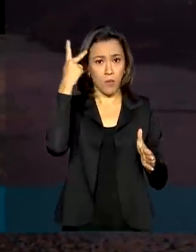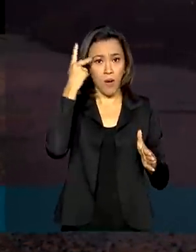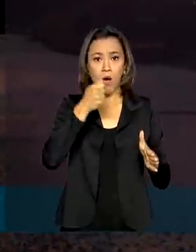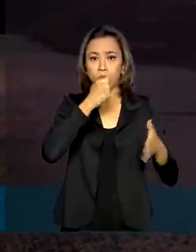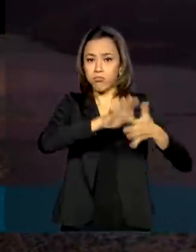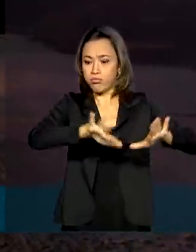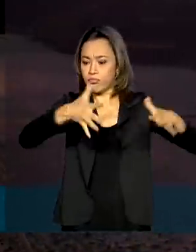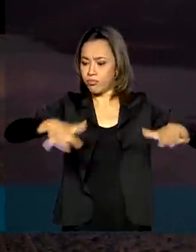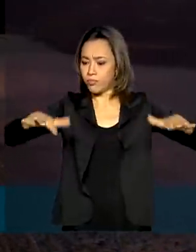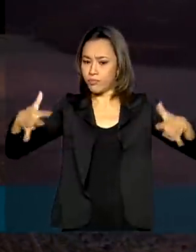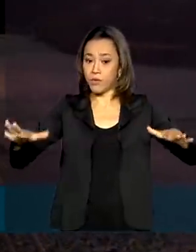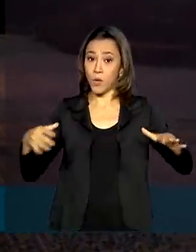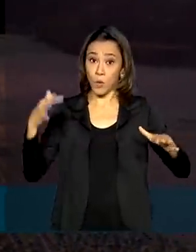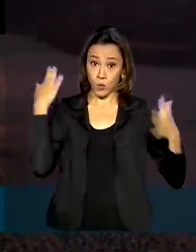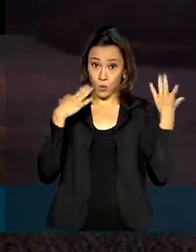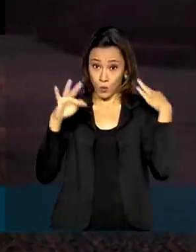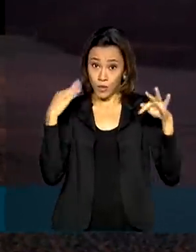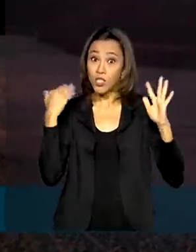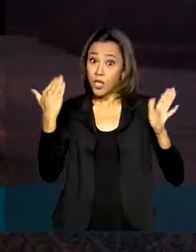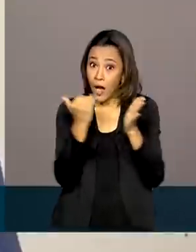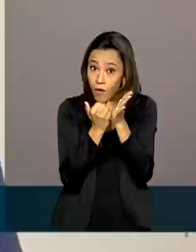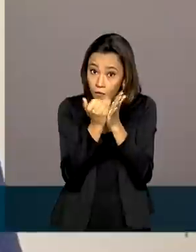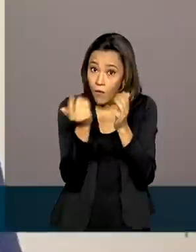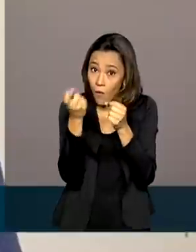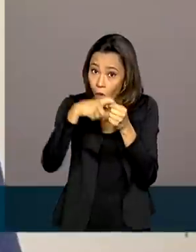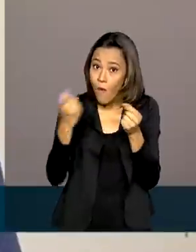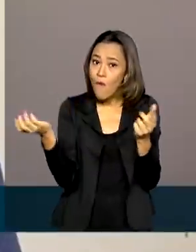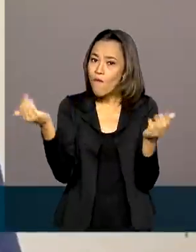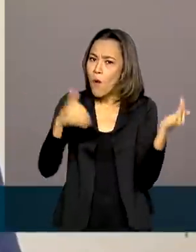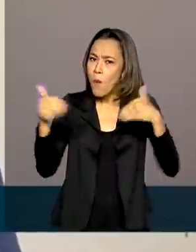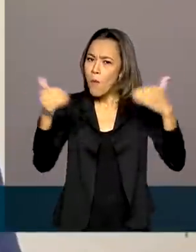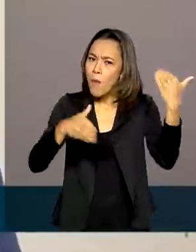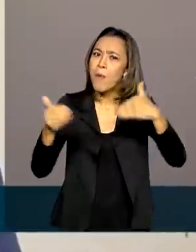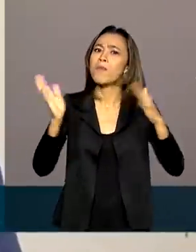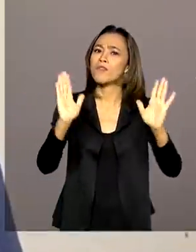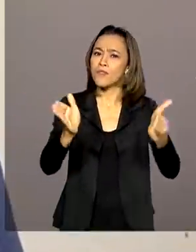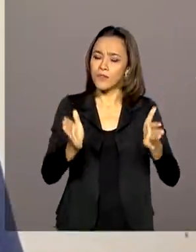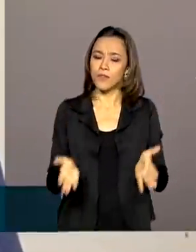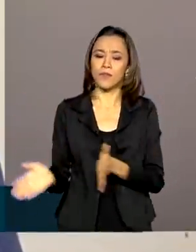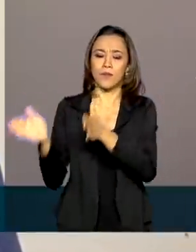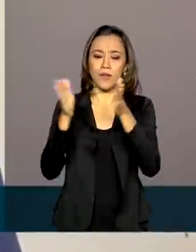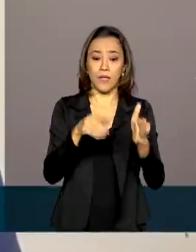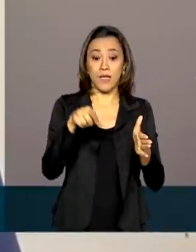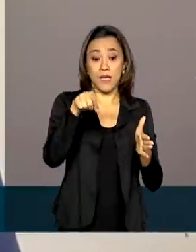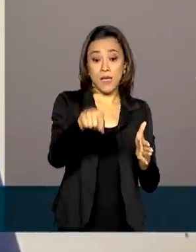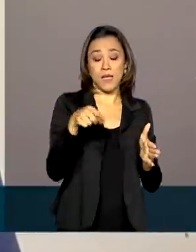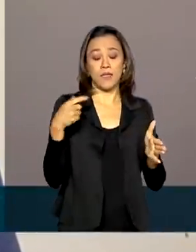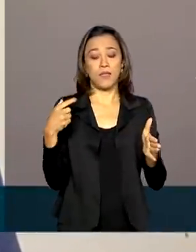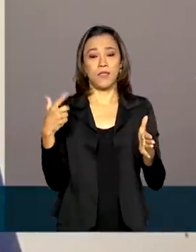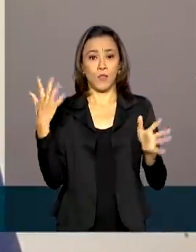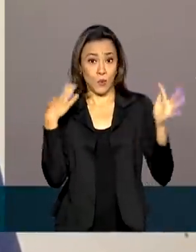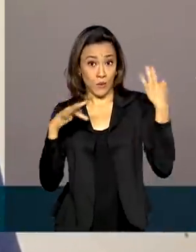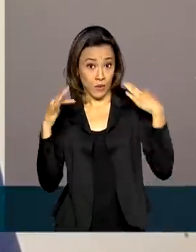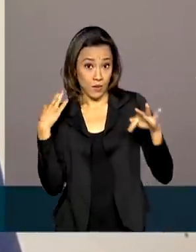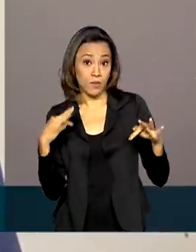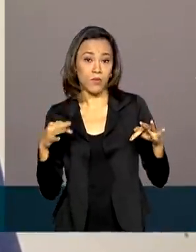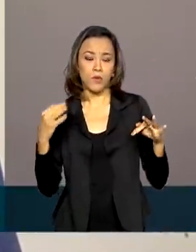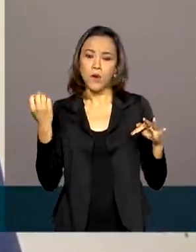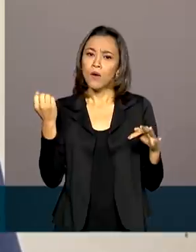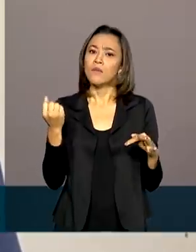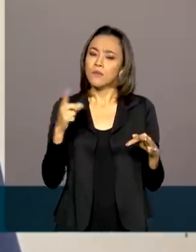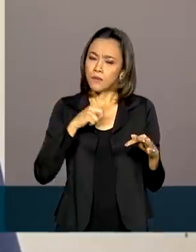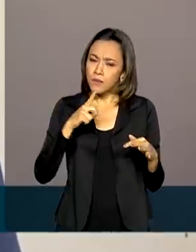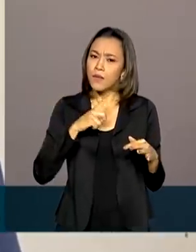o movimento dos turistas já começou a voltar. Esse turismo de proximidade tem trazido grandes números